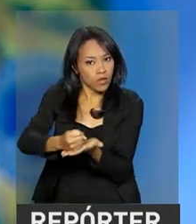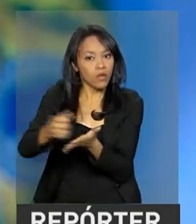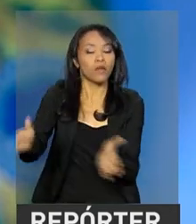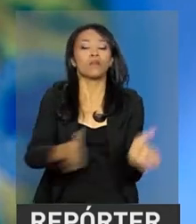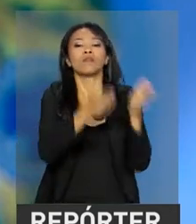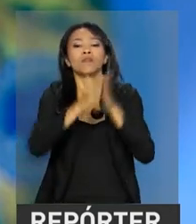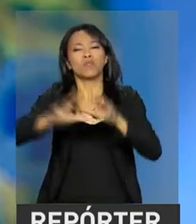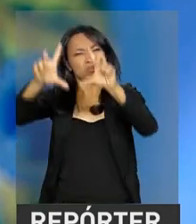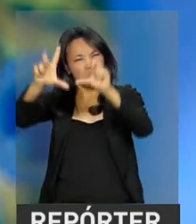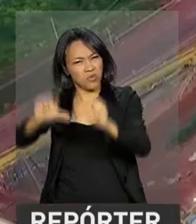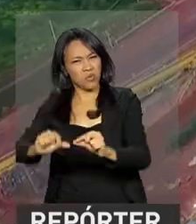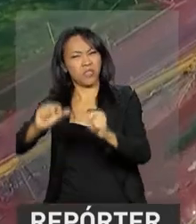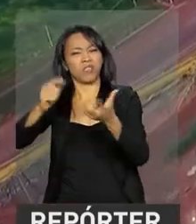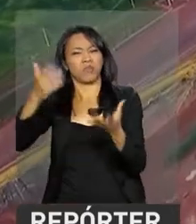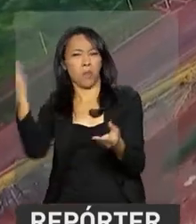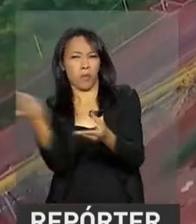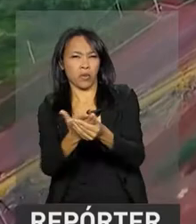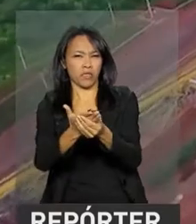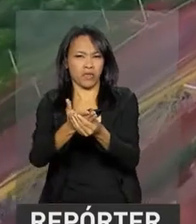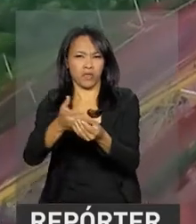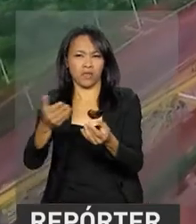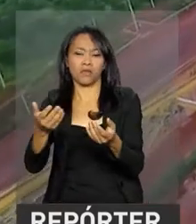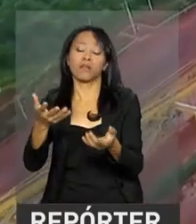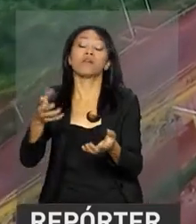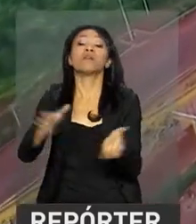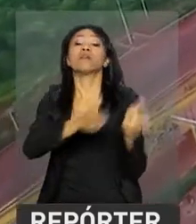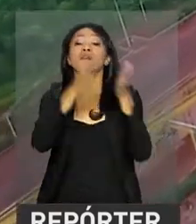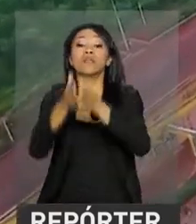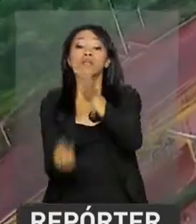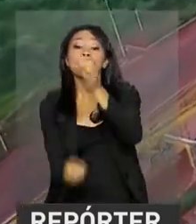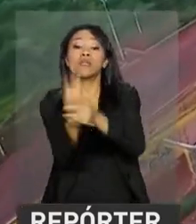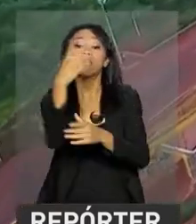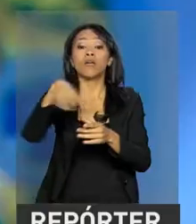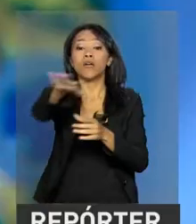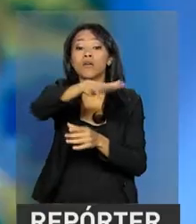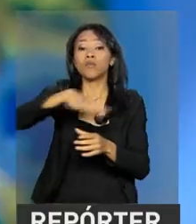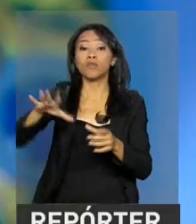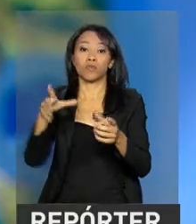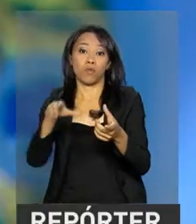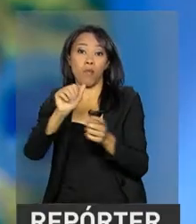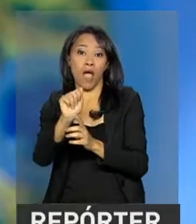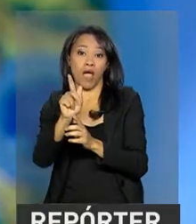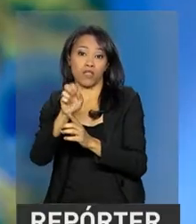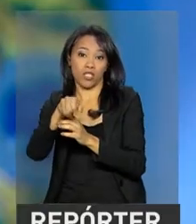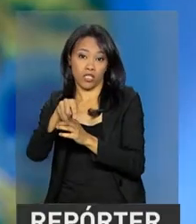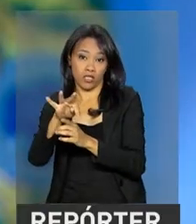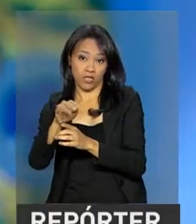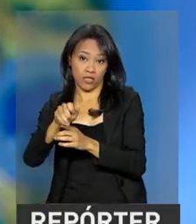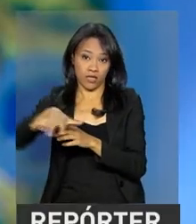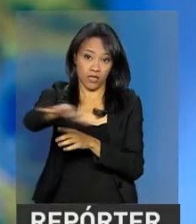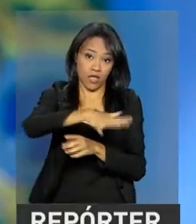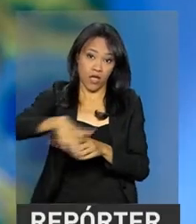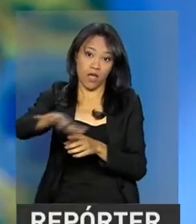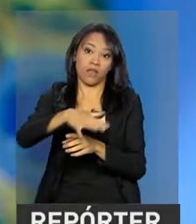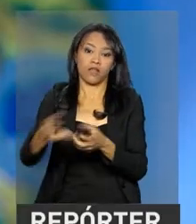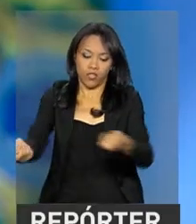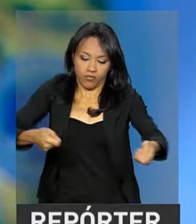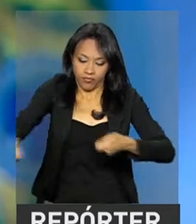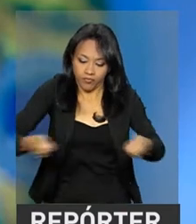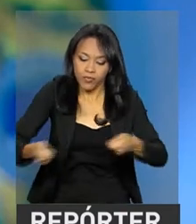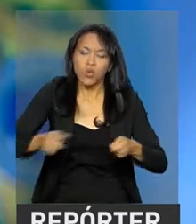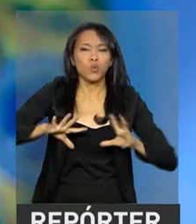processos e criamos a Agência Nacional de Mineração. Tudo isso respeitando o meio ambiente.